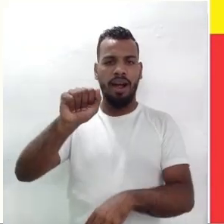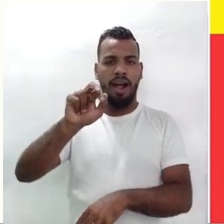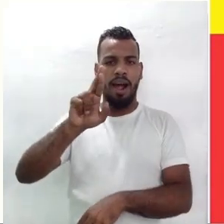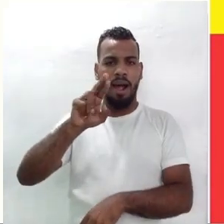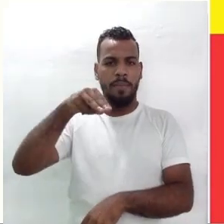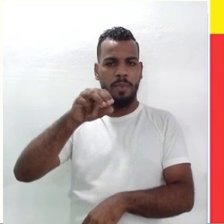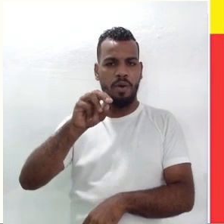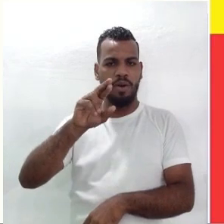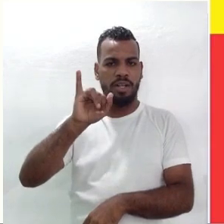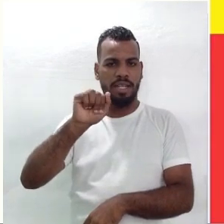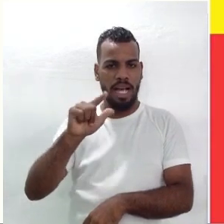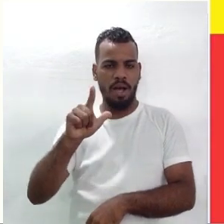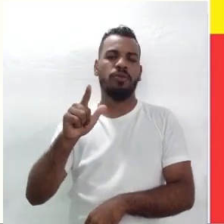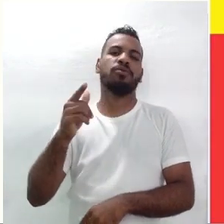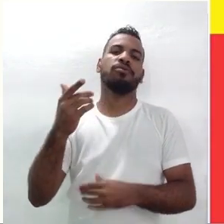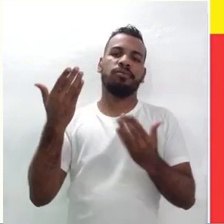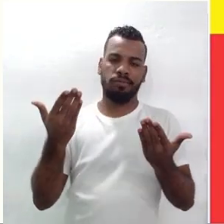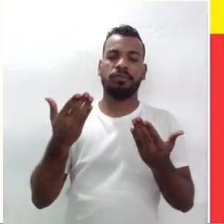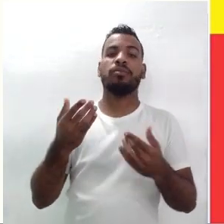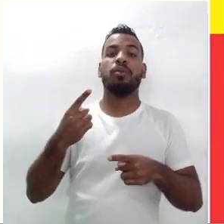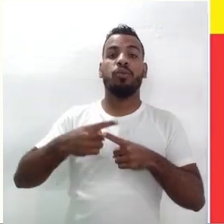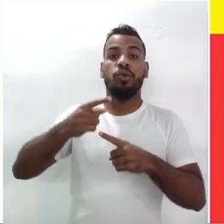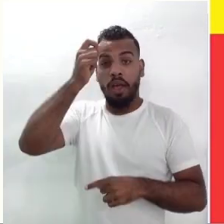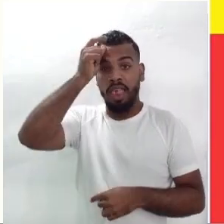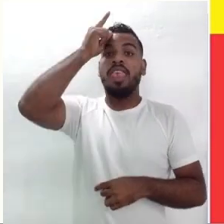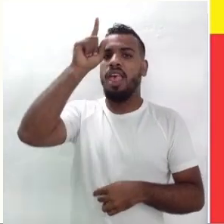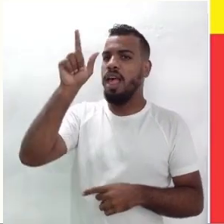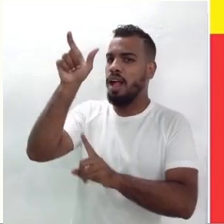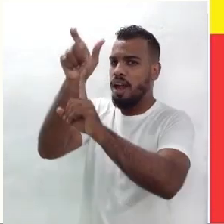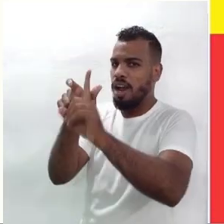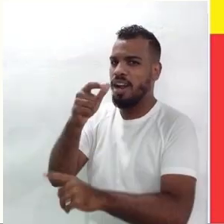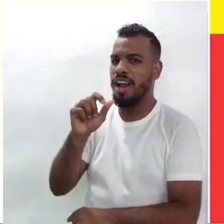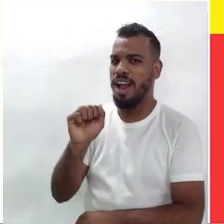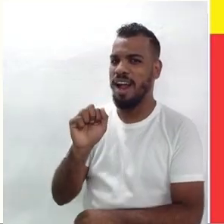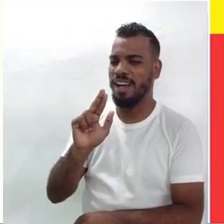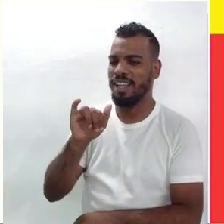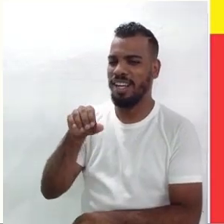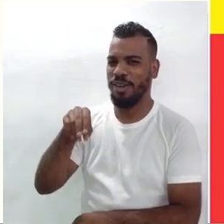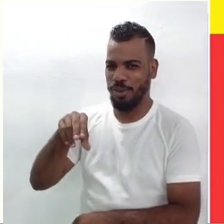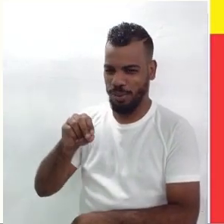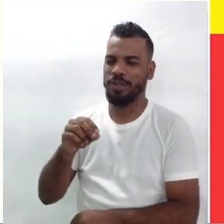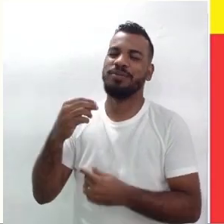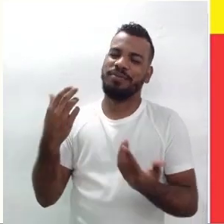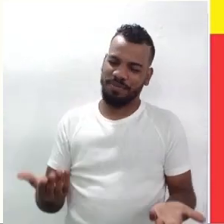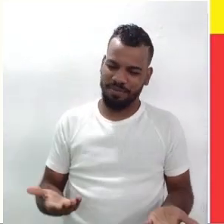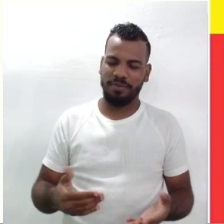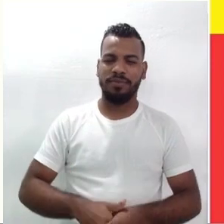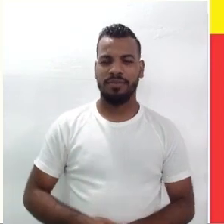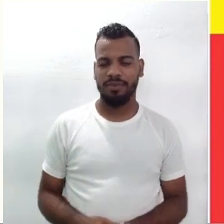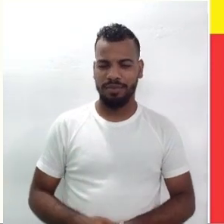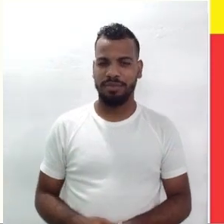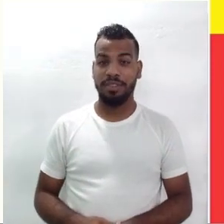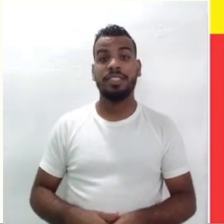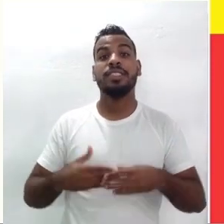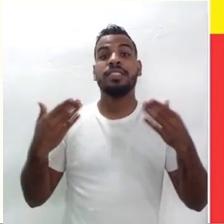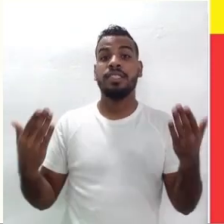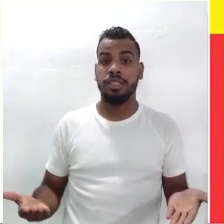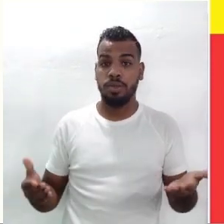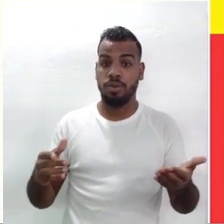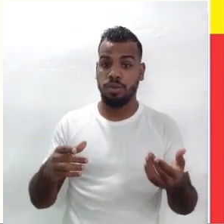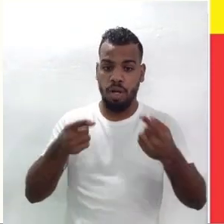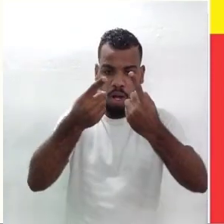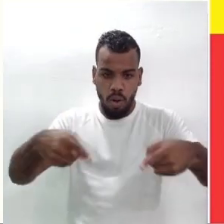idealizada por Ariano por Suassona e pelo maestro Cussi de Almeida. Nesse caso, a